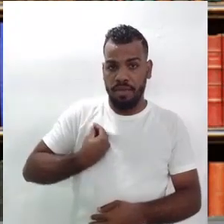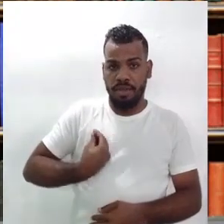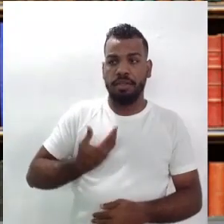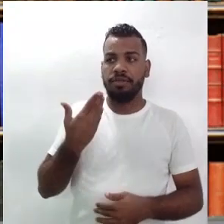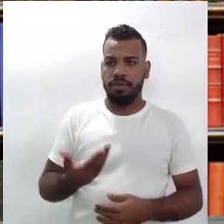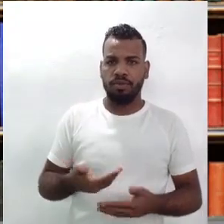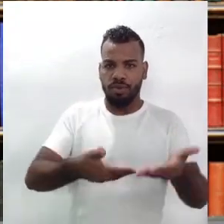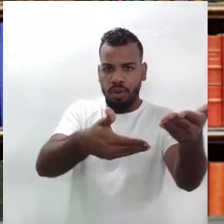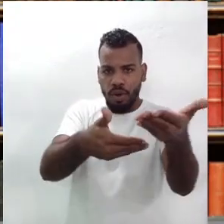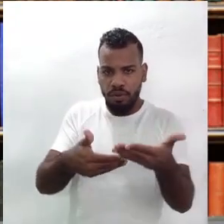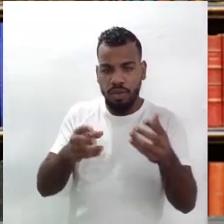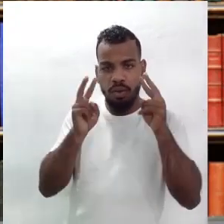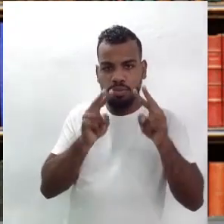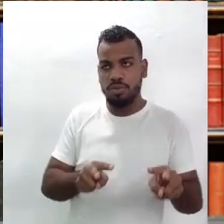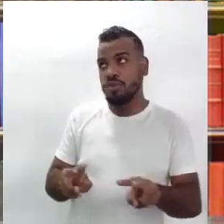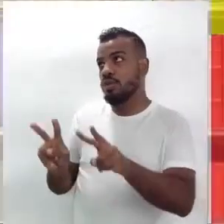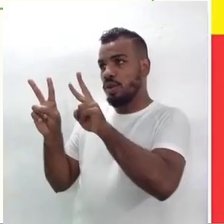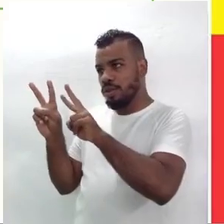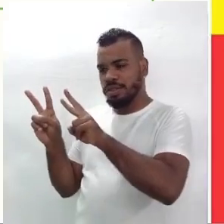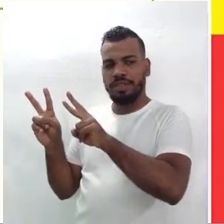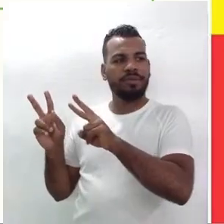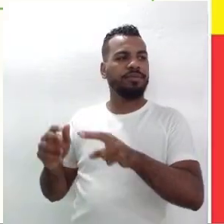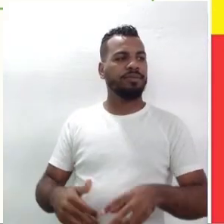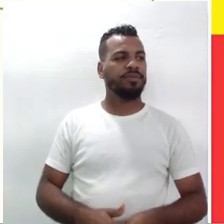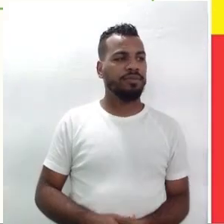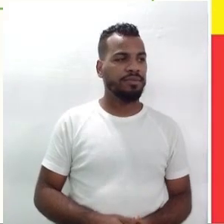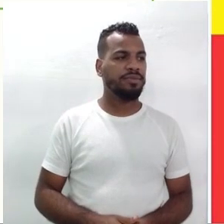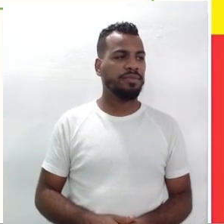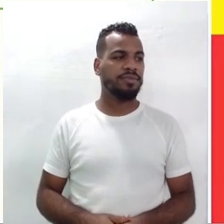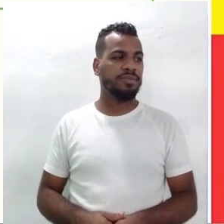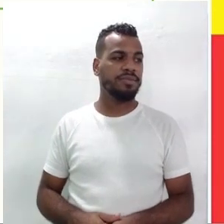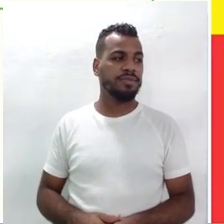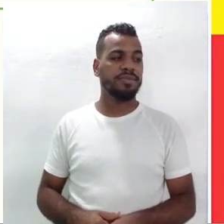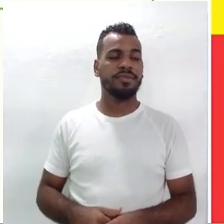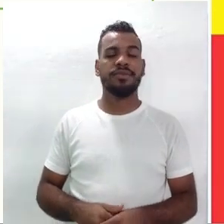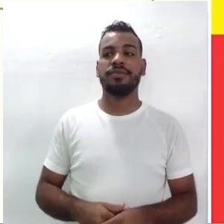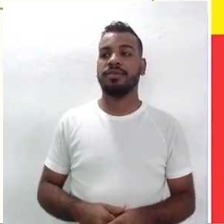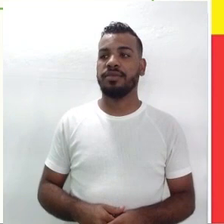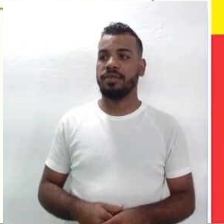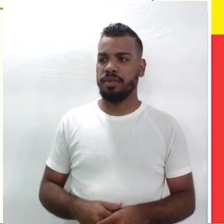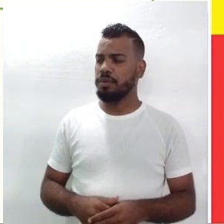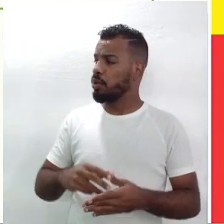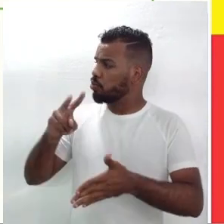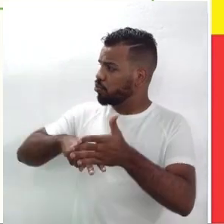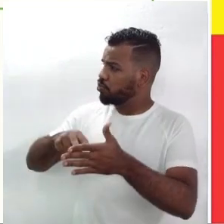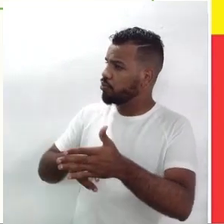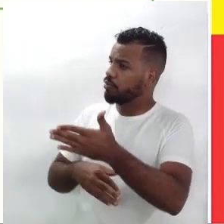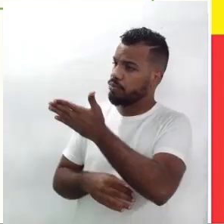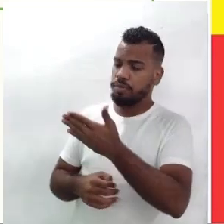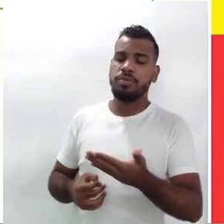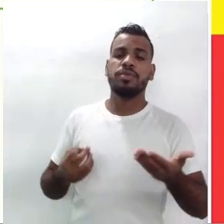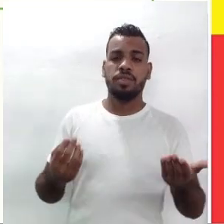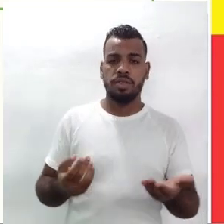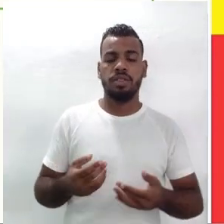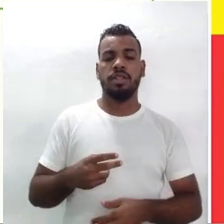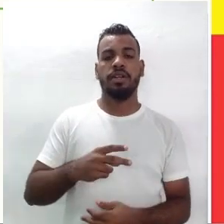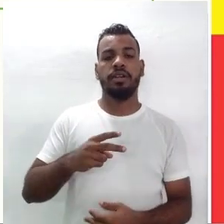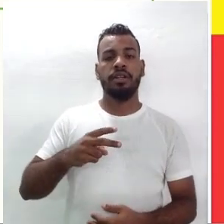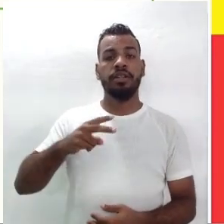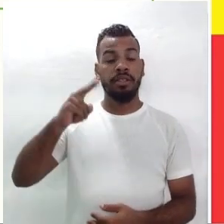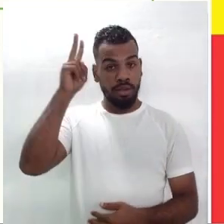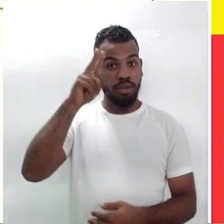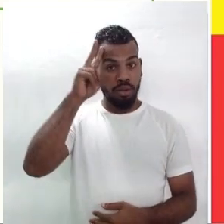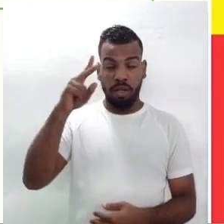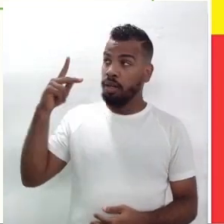convidaria a olhar mais uma vez a tela, certo? Para conhecer um pouco. Poderia ler? Sim, um pouco da história de